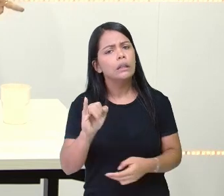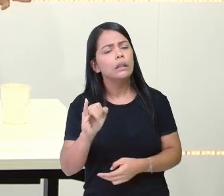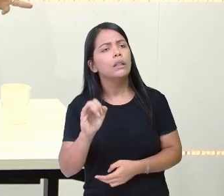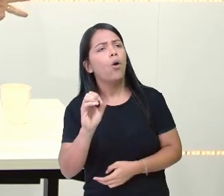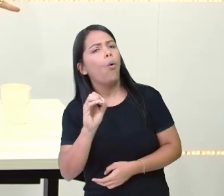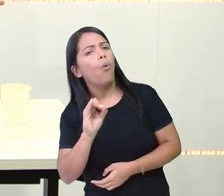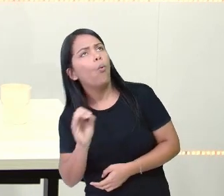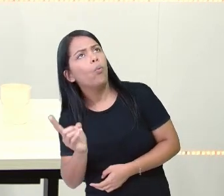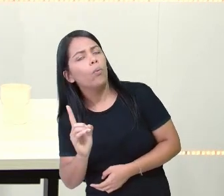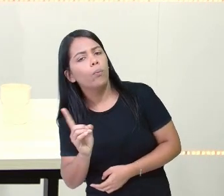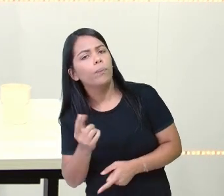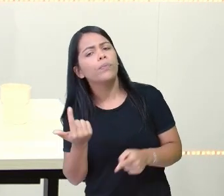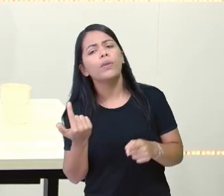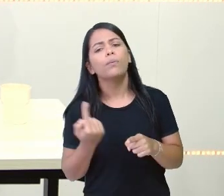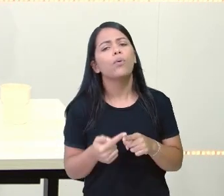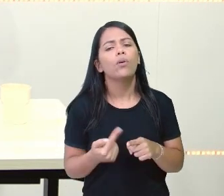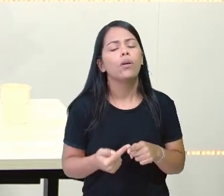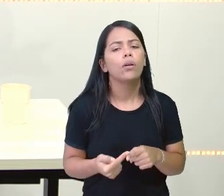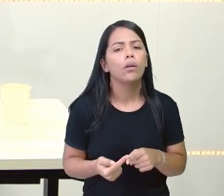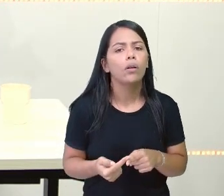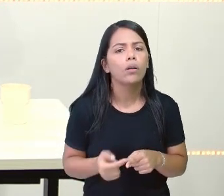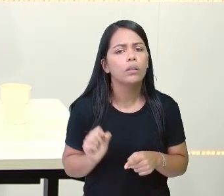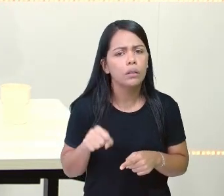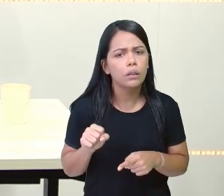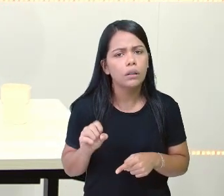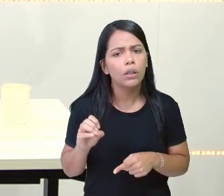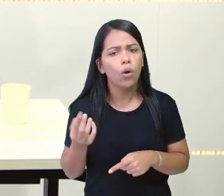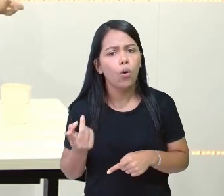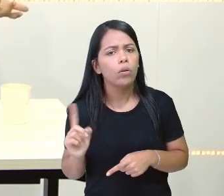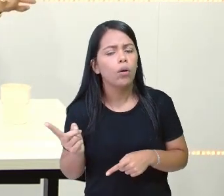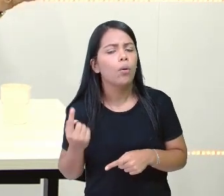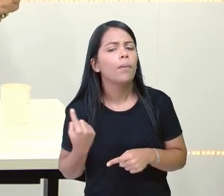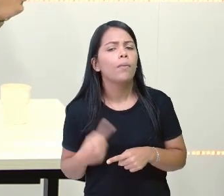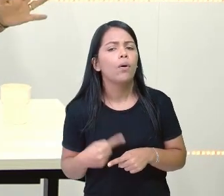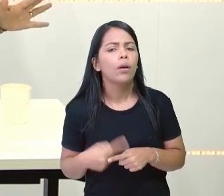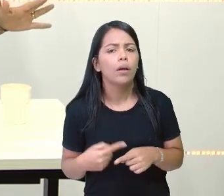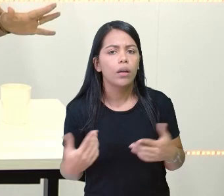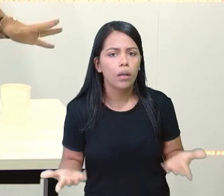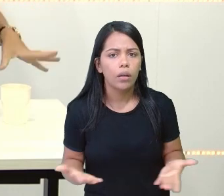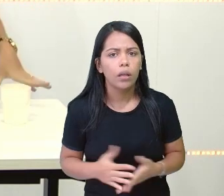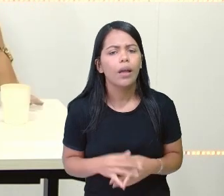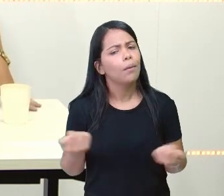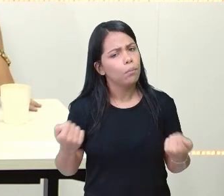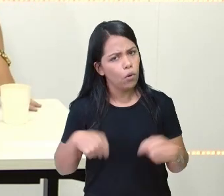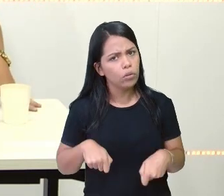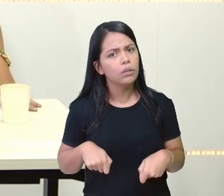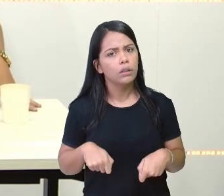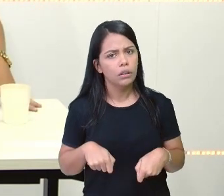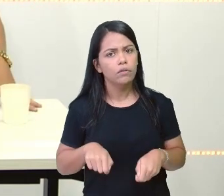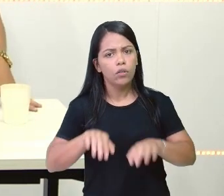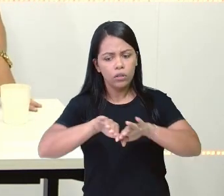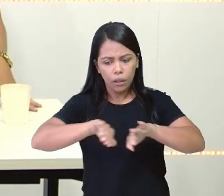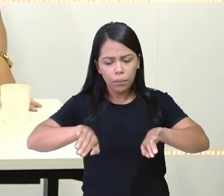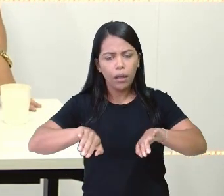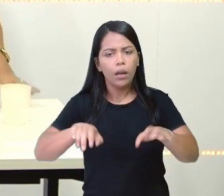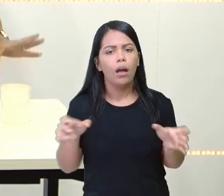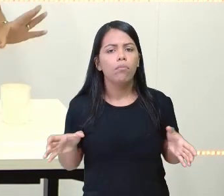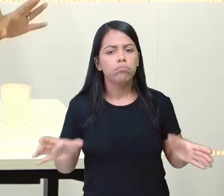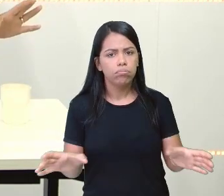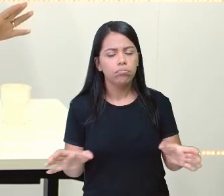justifique a sua resposta. Eu quero saber por que sim ou por que não é possível distribuir aí essa quantidade.